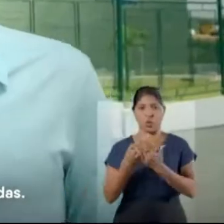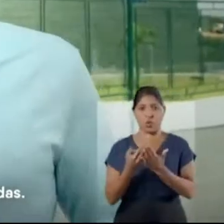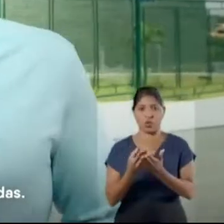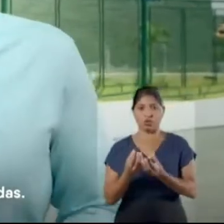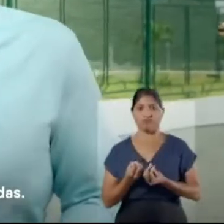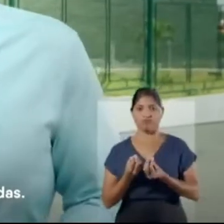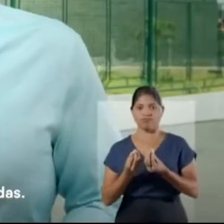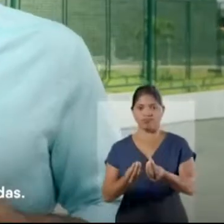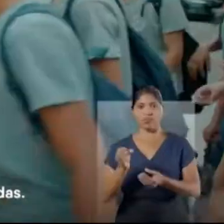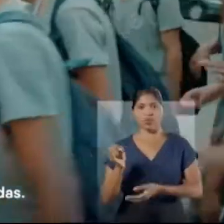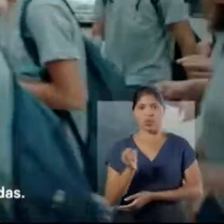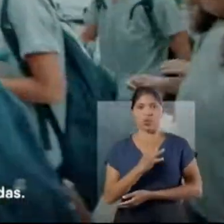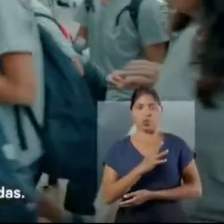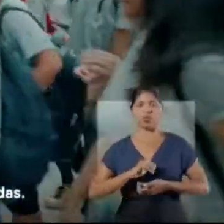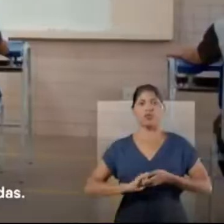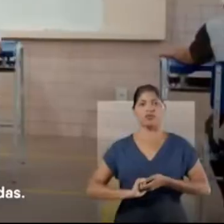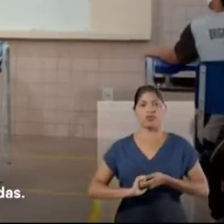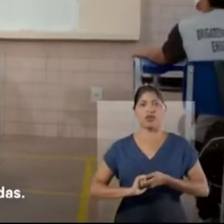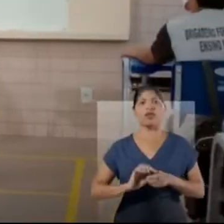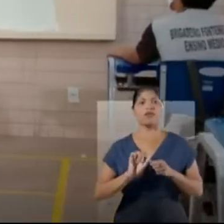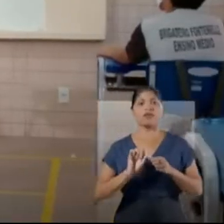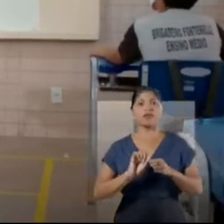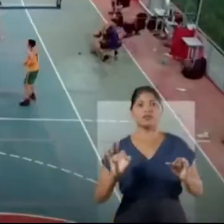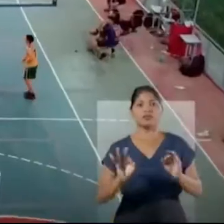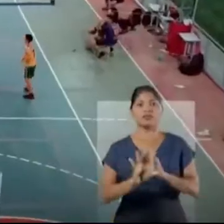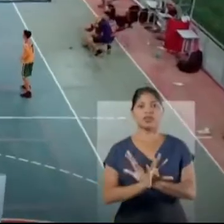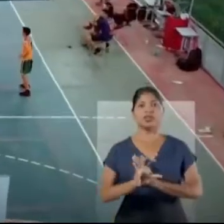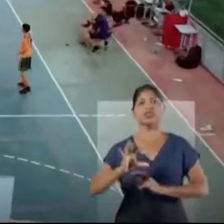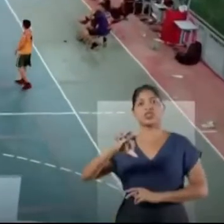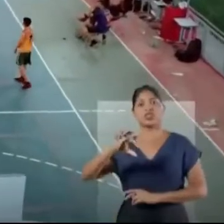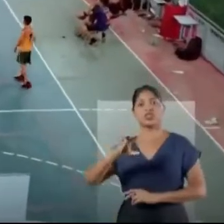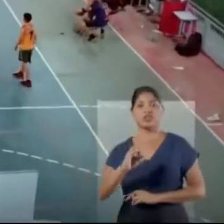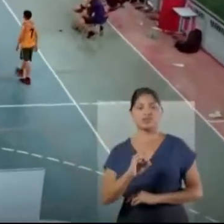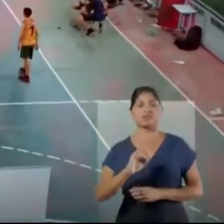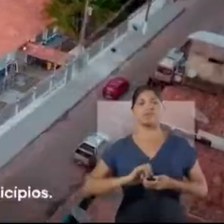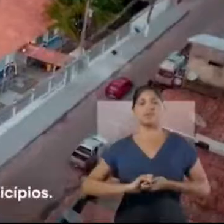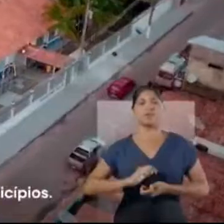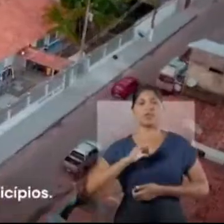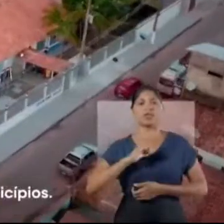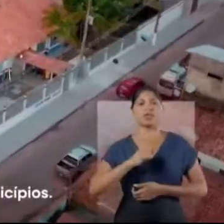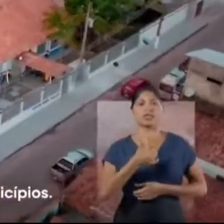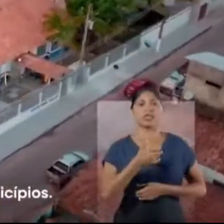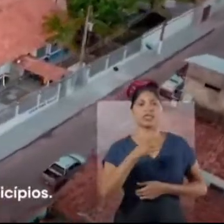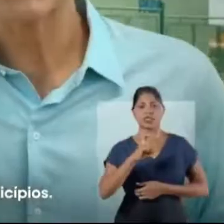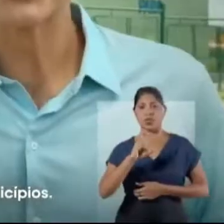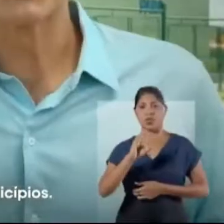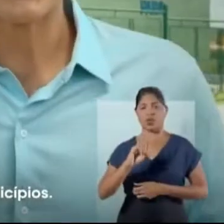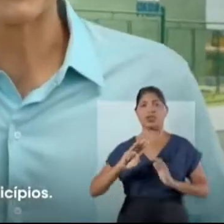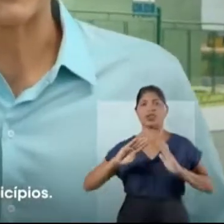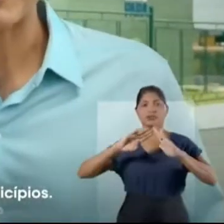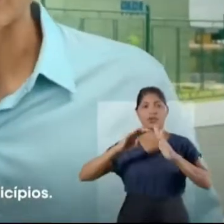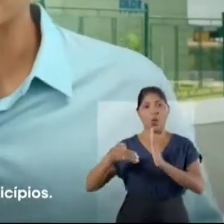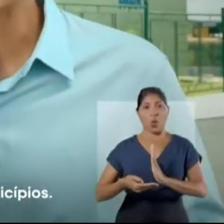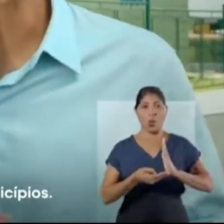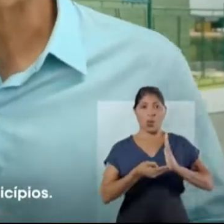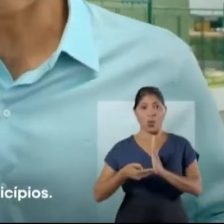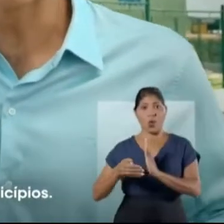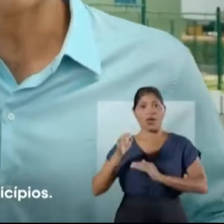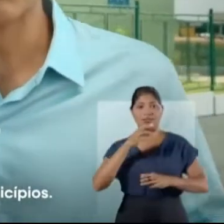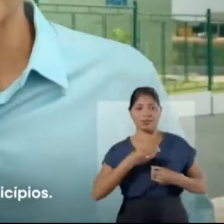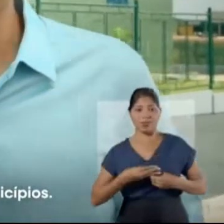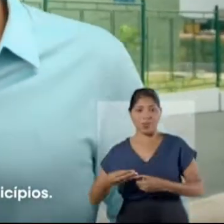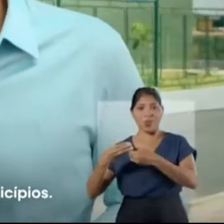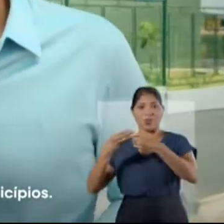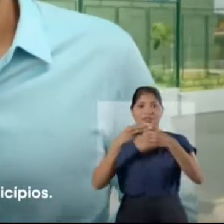escolas novas e reconstruídas. E vamos concluir mais 90. Estamos fazendo 150 creches em